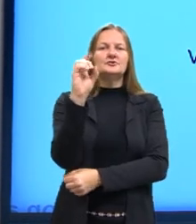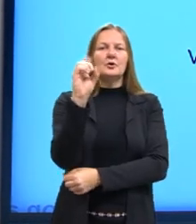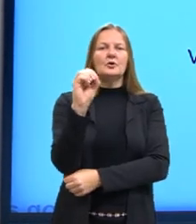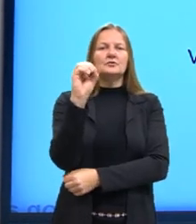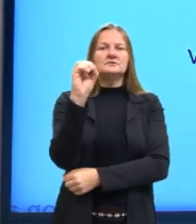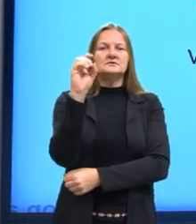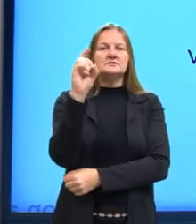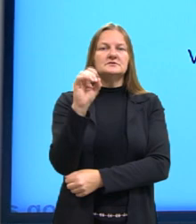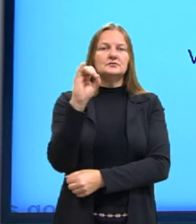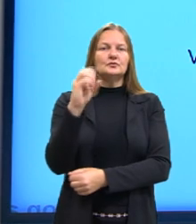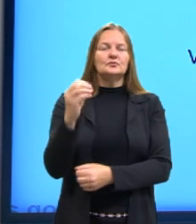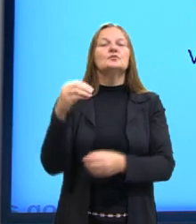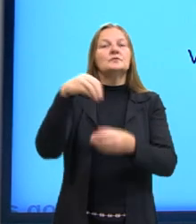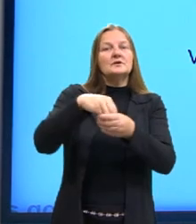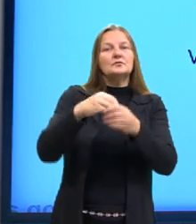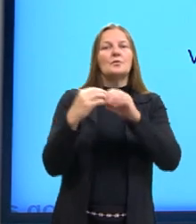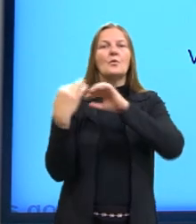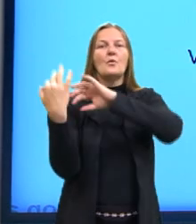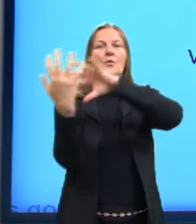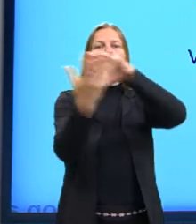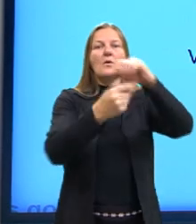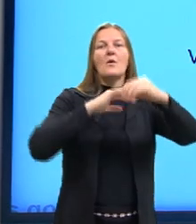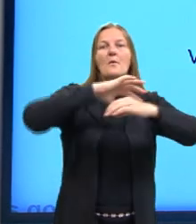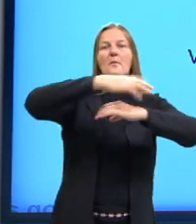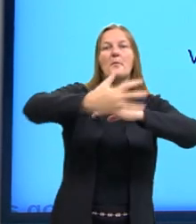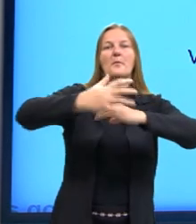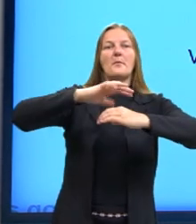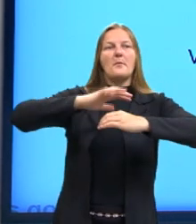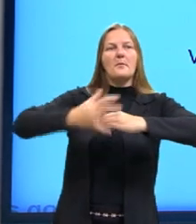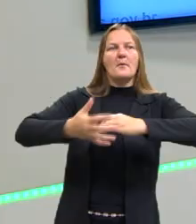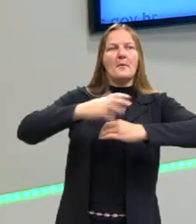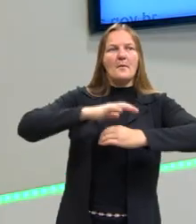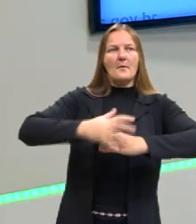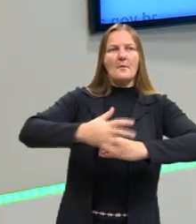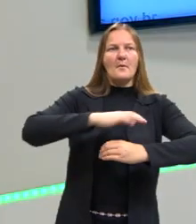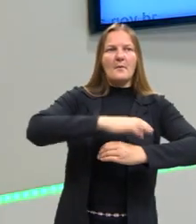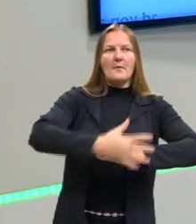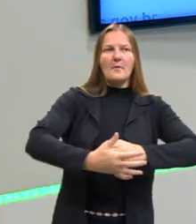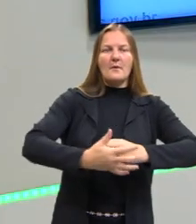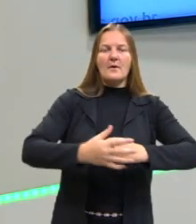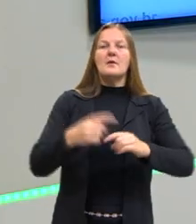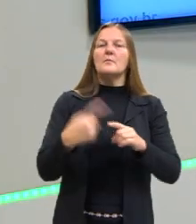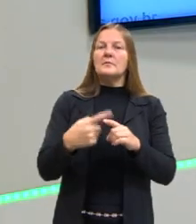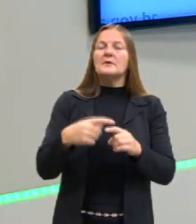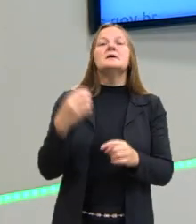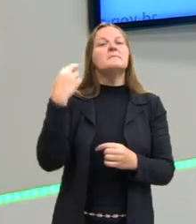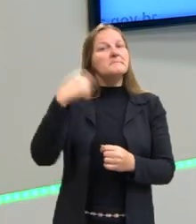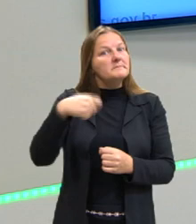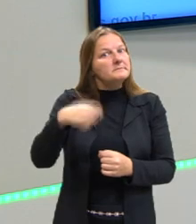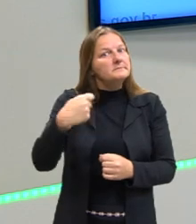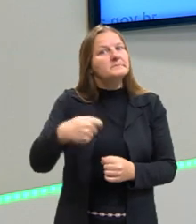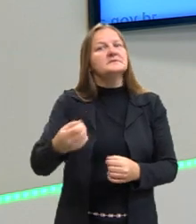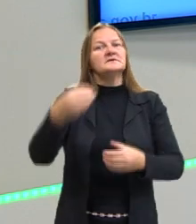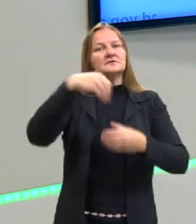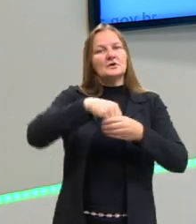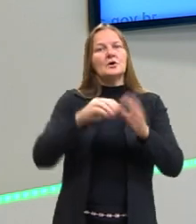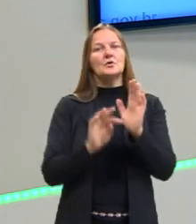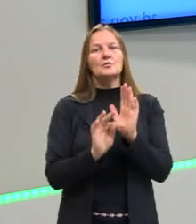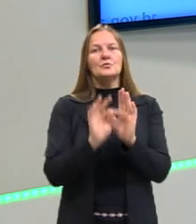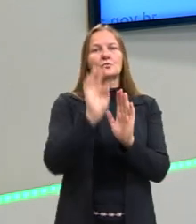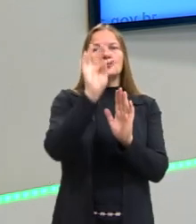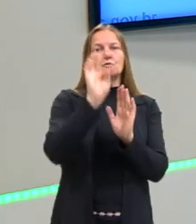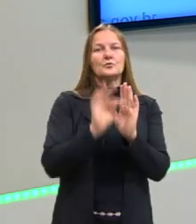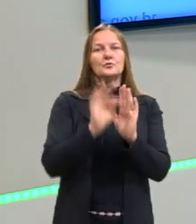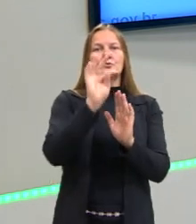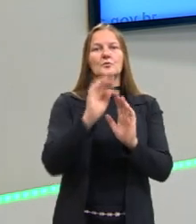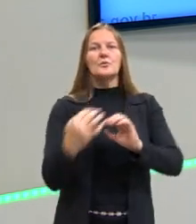ele é fundamental na atmosfera. Por quê? Porque concentrações normais são necessárias para manter a nossa temperatura média